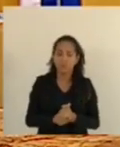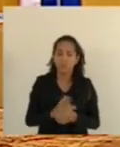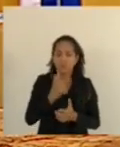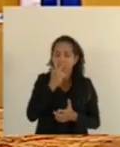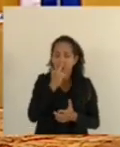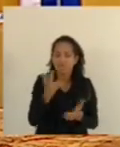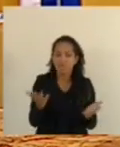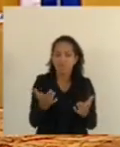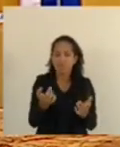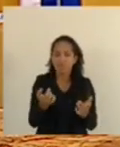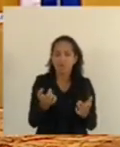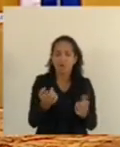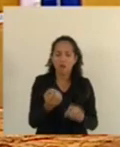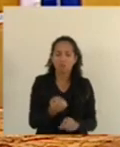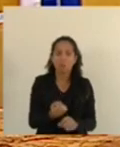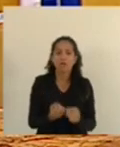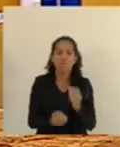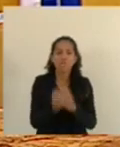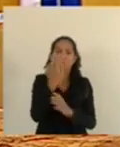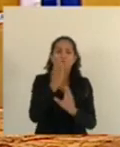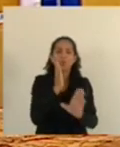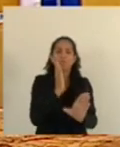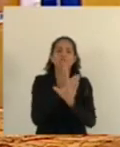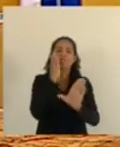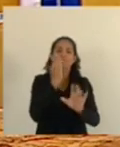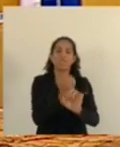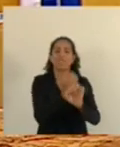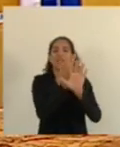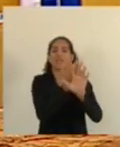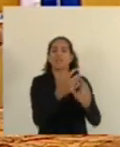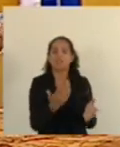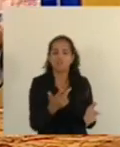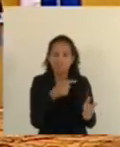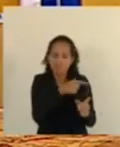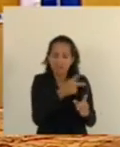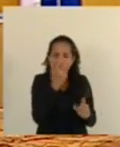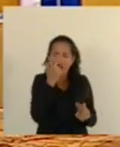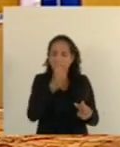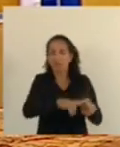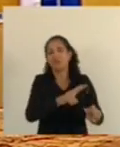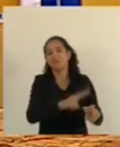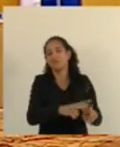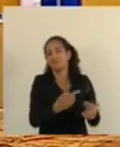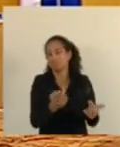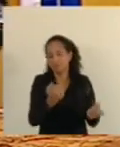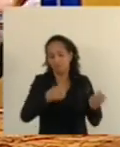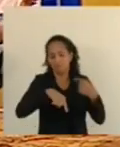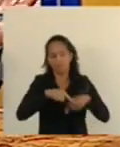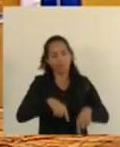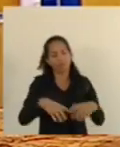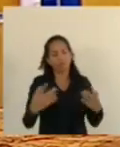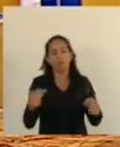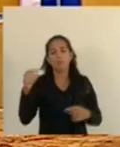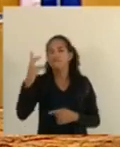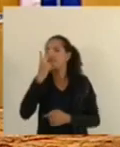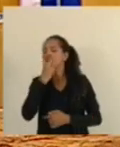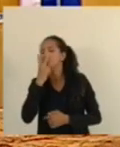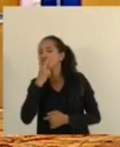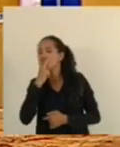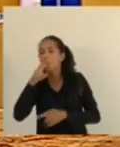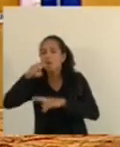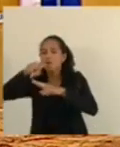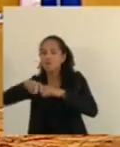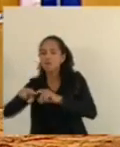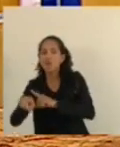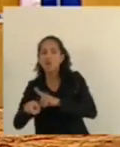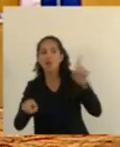retrocesso. Ou seja, um delegado em Vitória para fazer um flagrante lá do sul do Estado, um delegado em Vitória para fazer